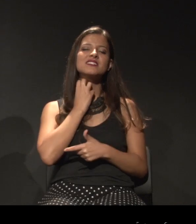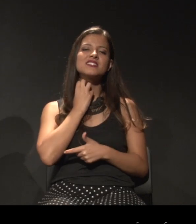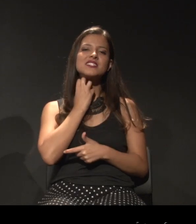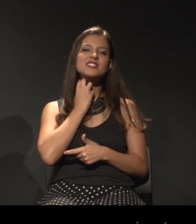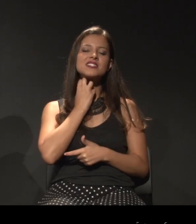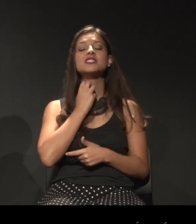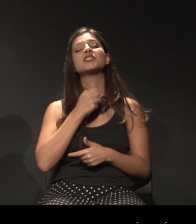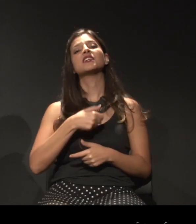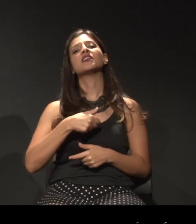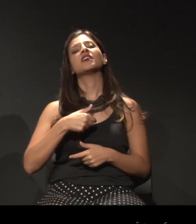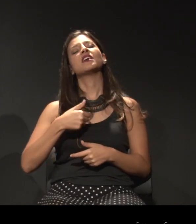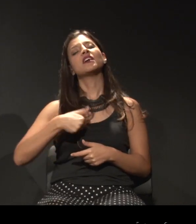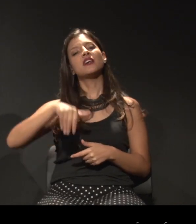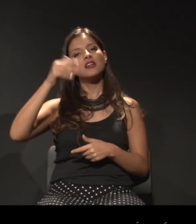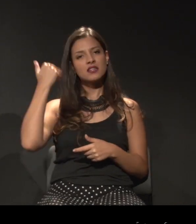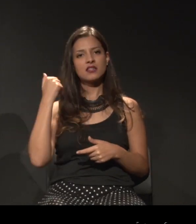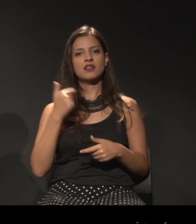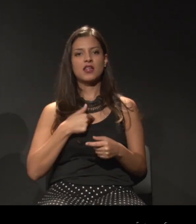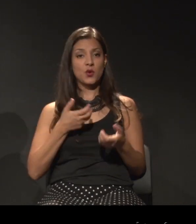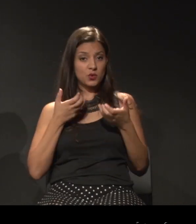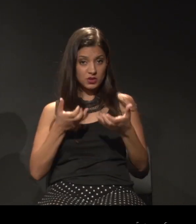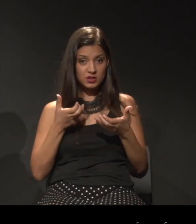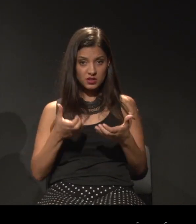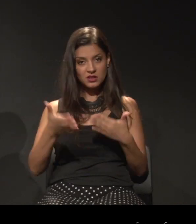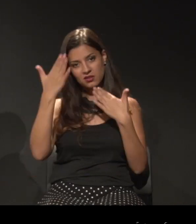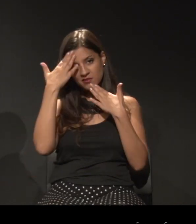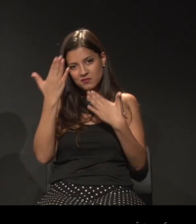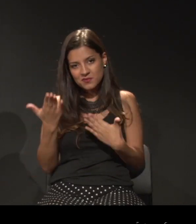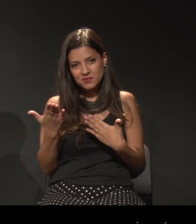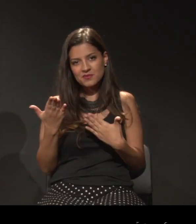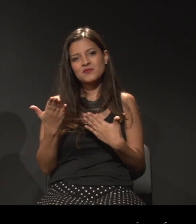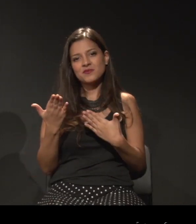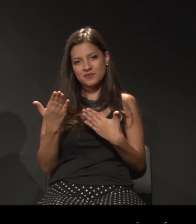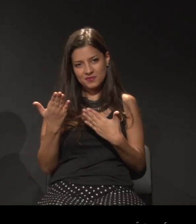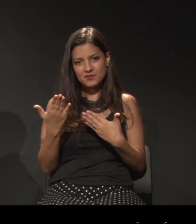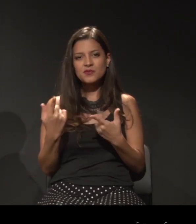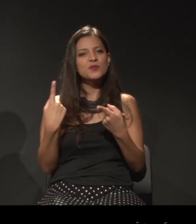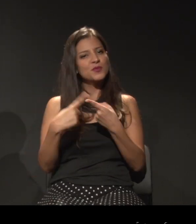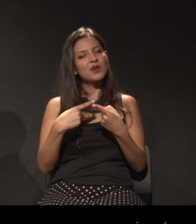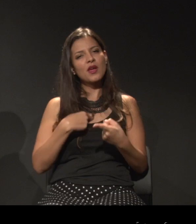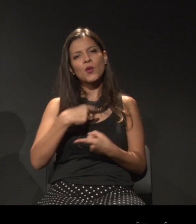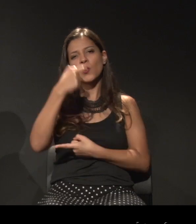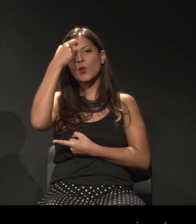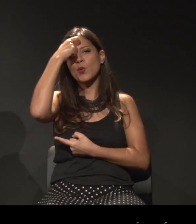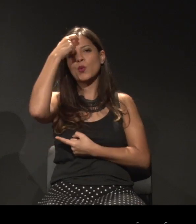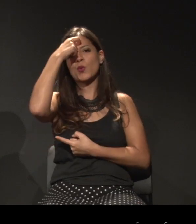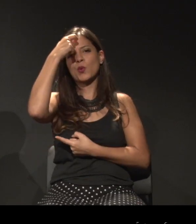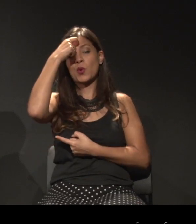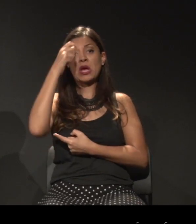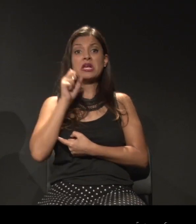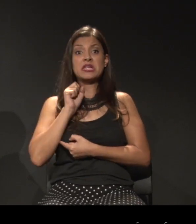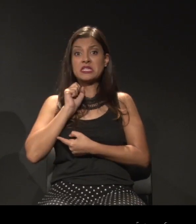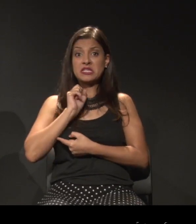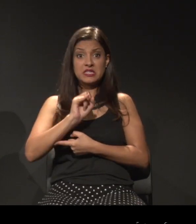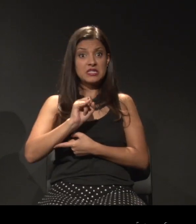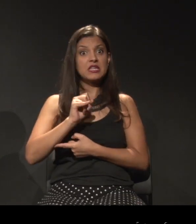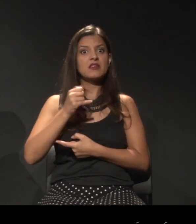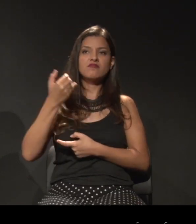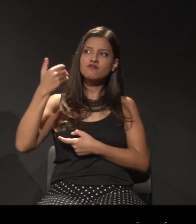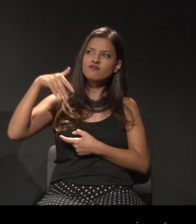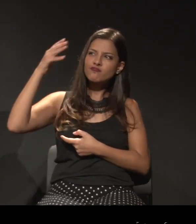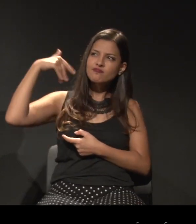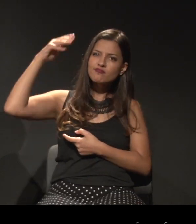Eu, antes de tudo, queria fazer um agradecimento, porque eu tenho consciência de que eu não poderia estar aqui se não fossem os meus